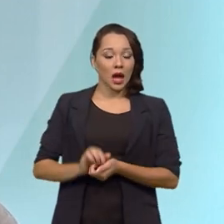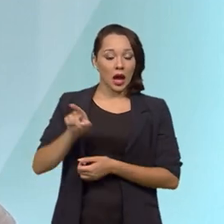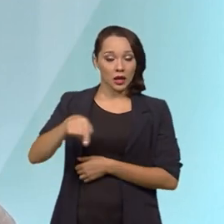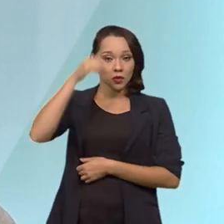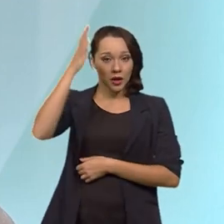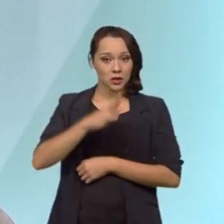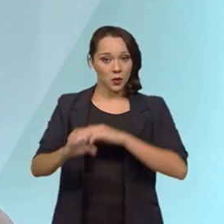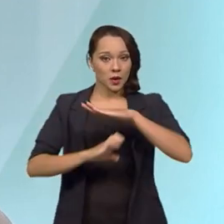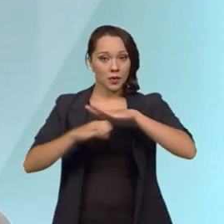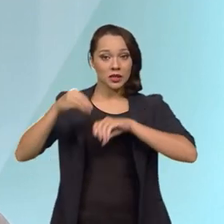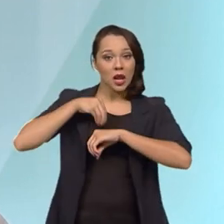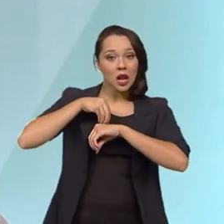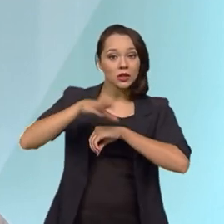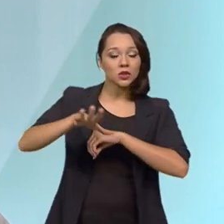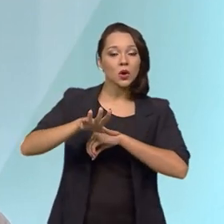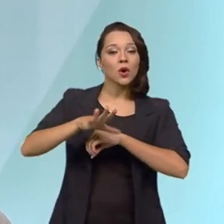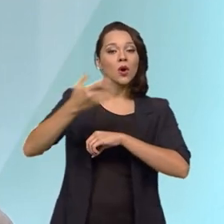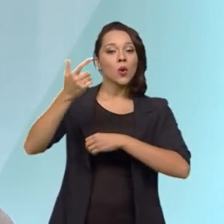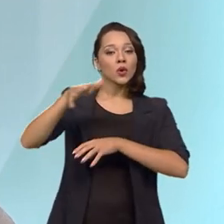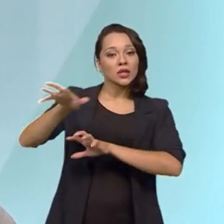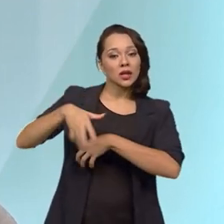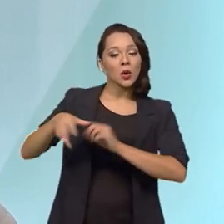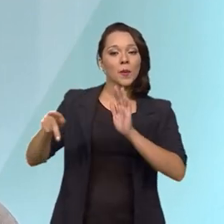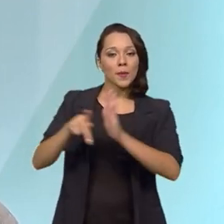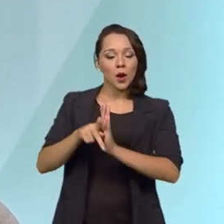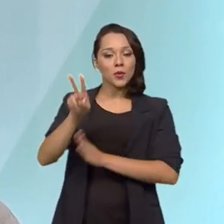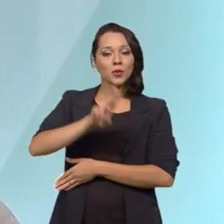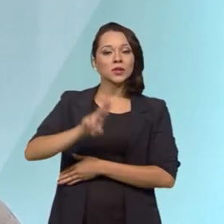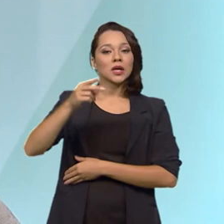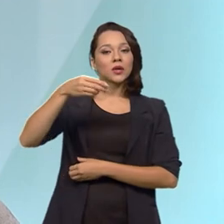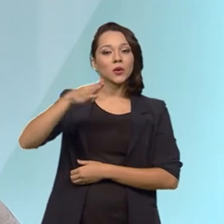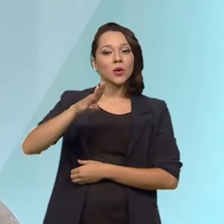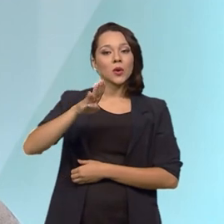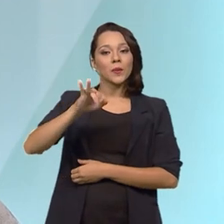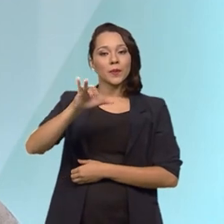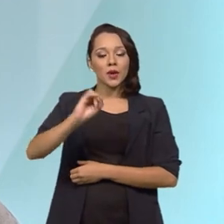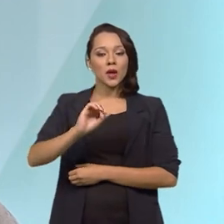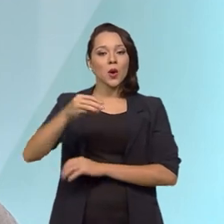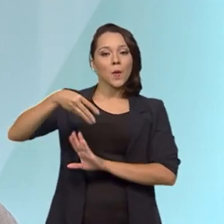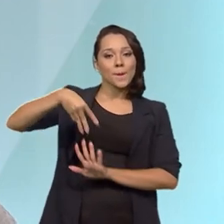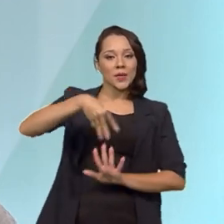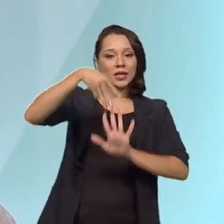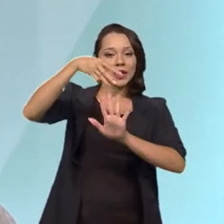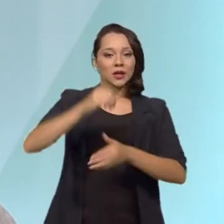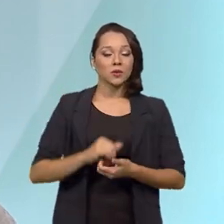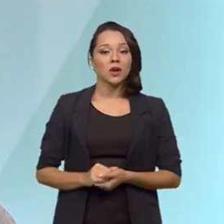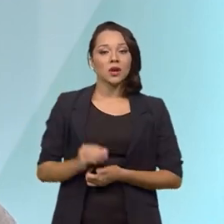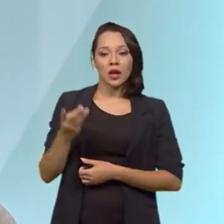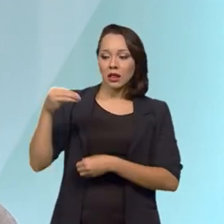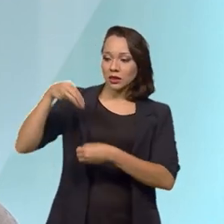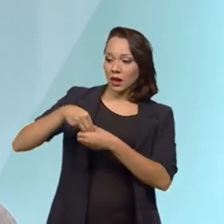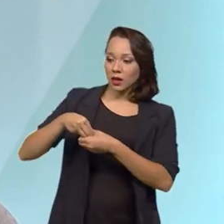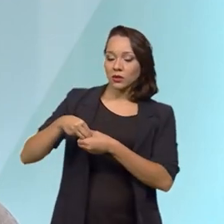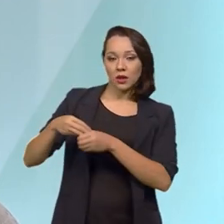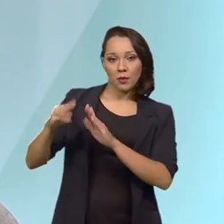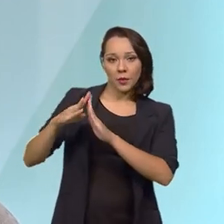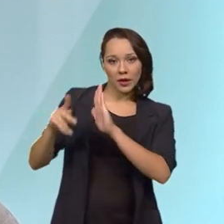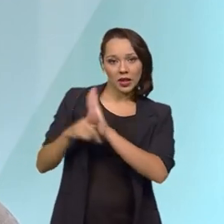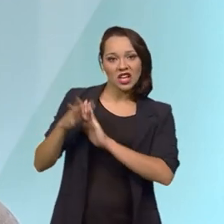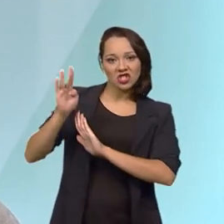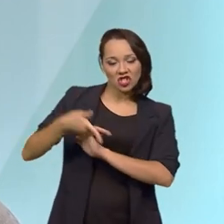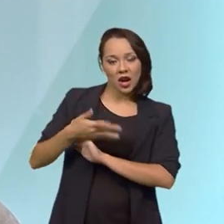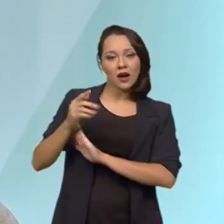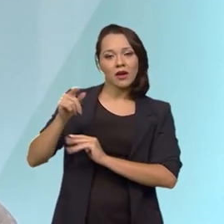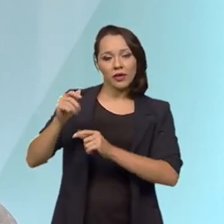aqui no Brasil um trator exclusivo a biometano. Você pode usar o gás, o gás gerado na própria propriedade, para abastecer esse veículo